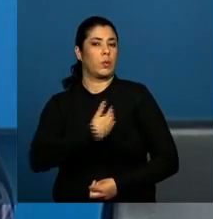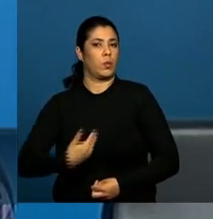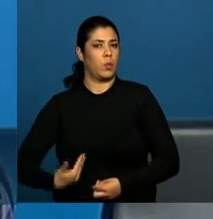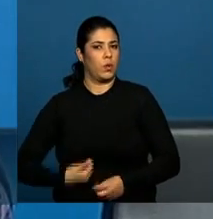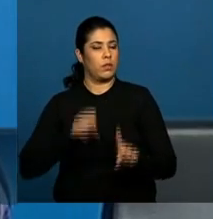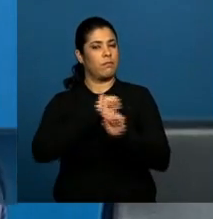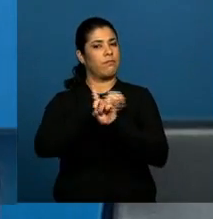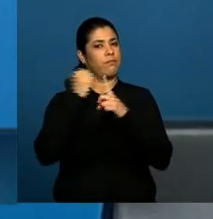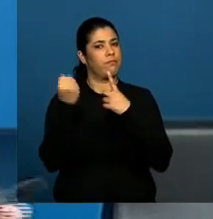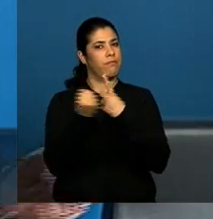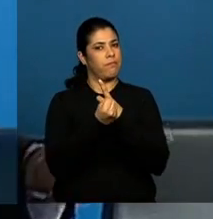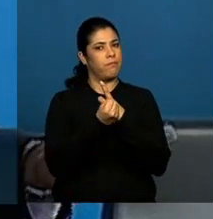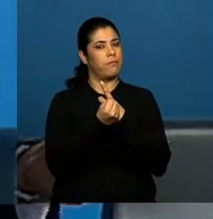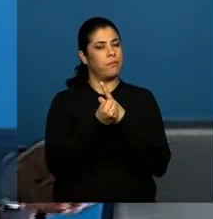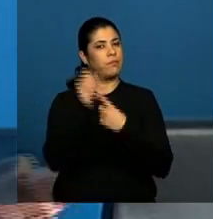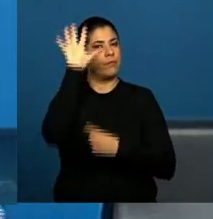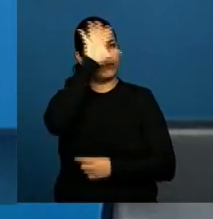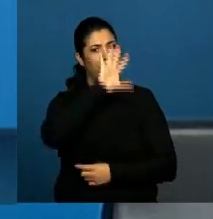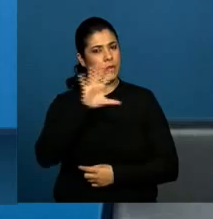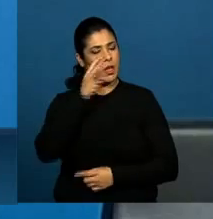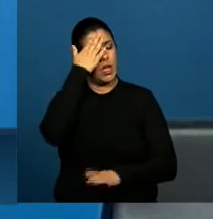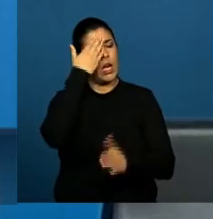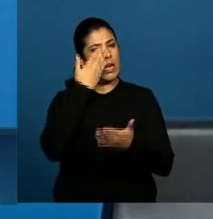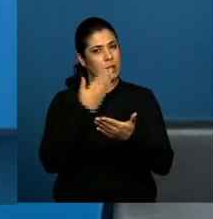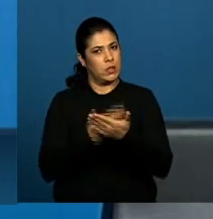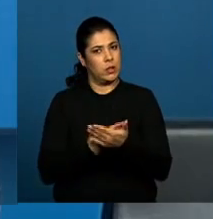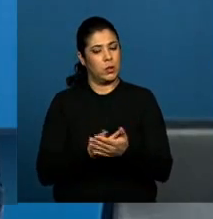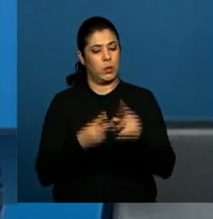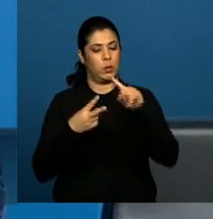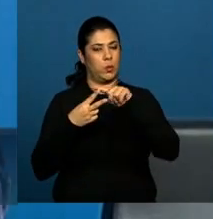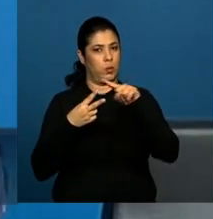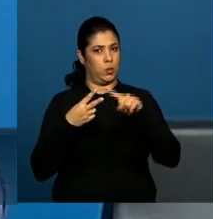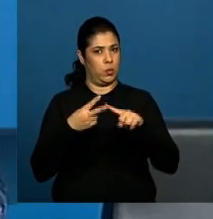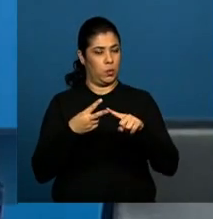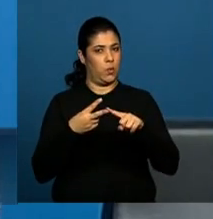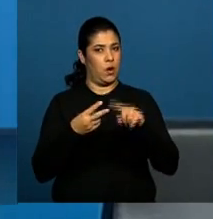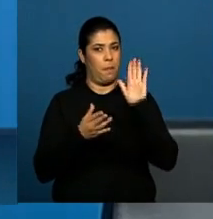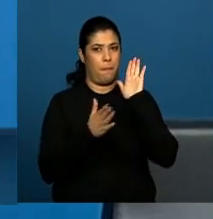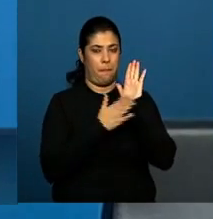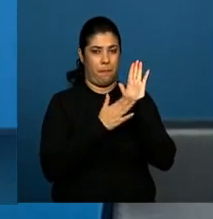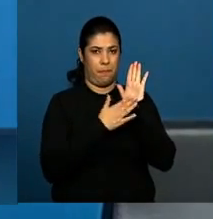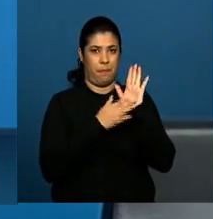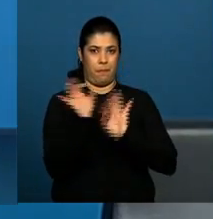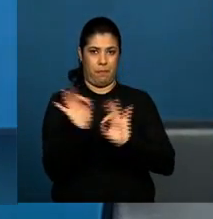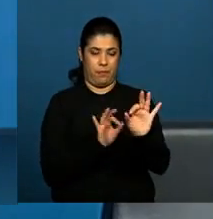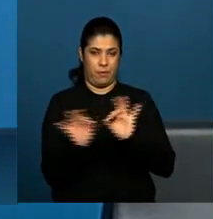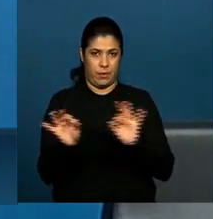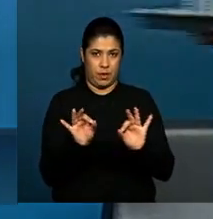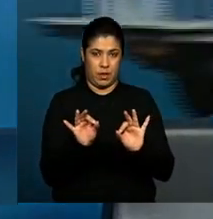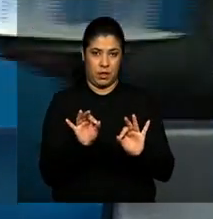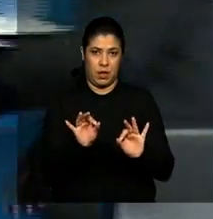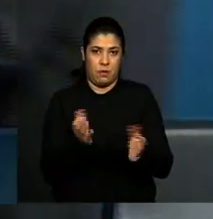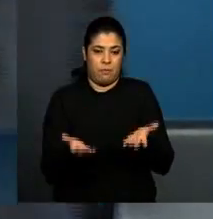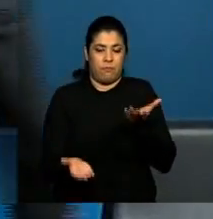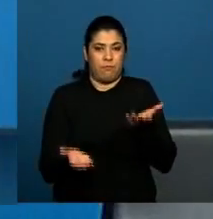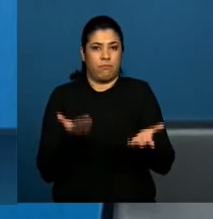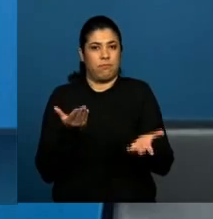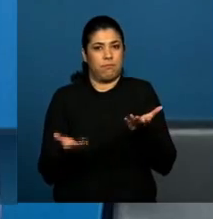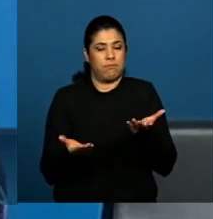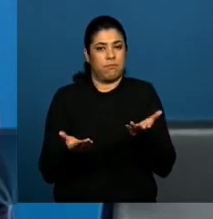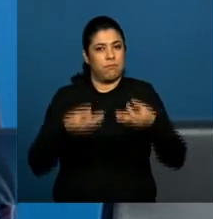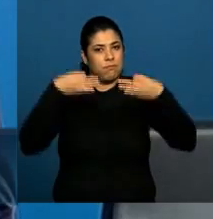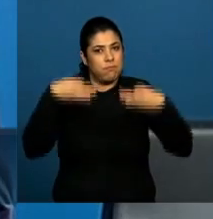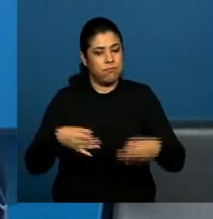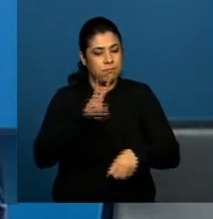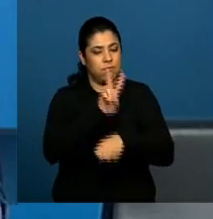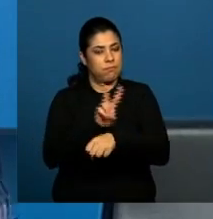sociedade nacional. Eu creio que os dois projetos procuram equilibrar exatamente todos esses